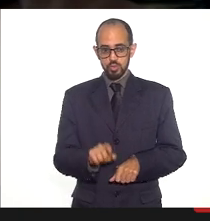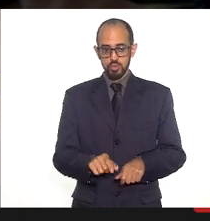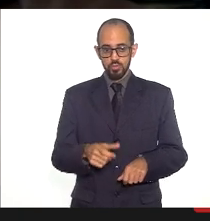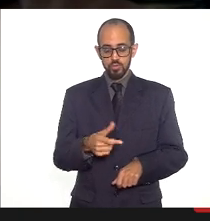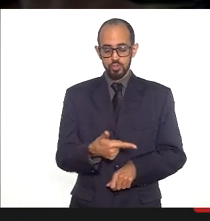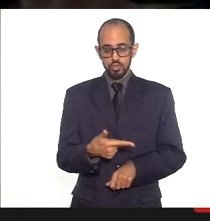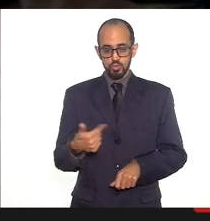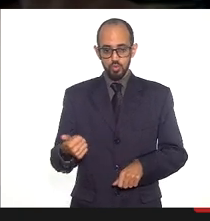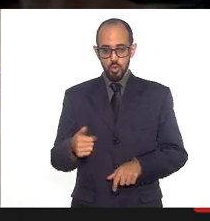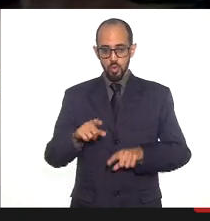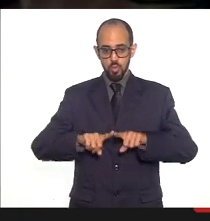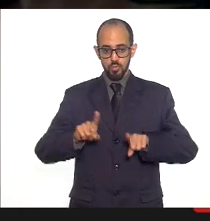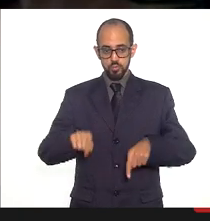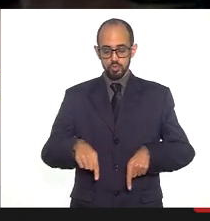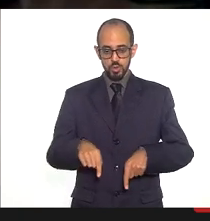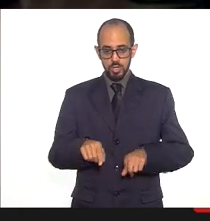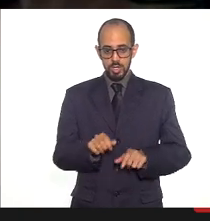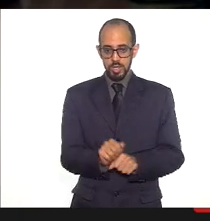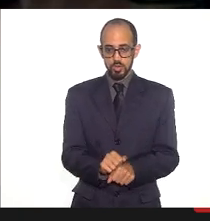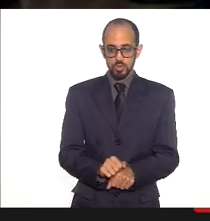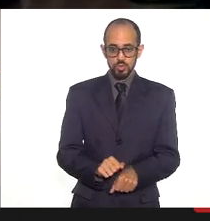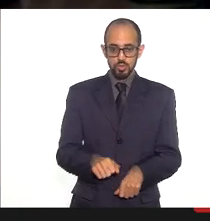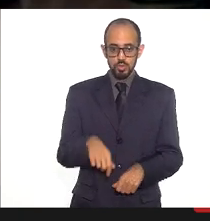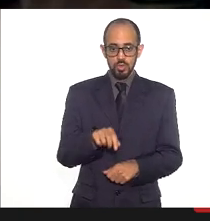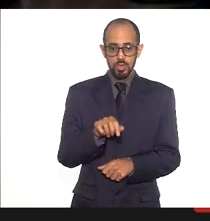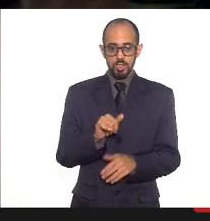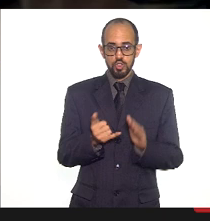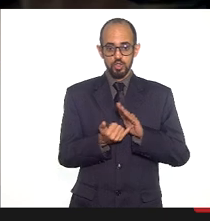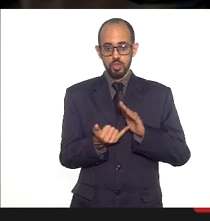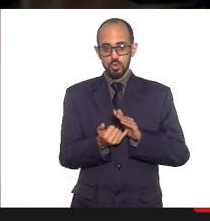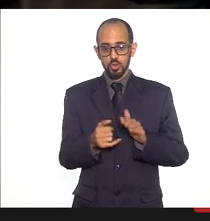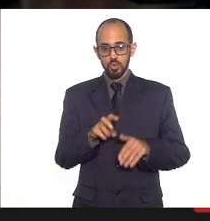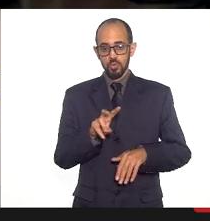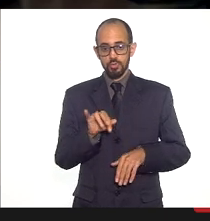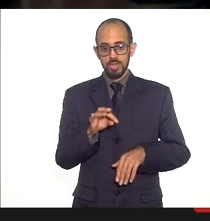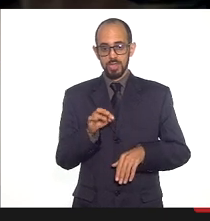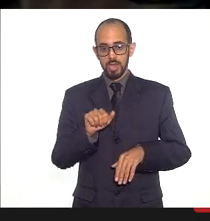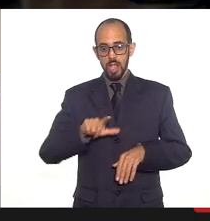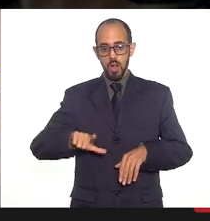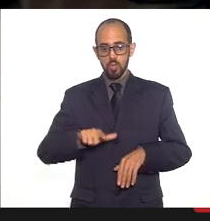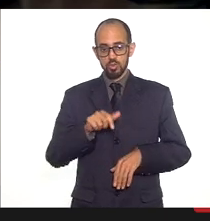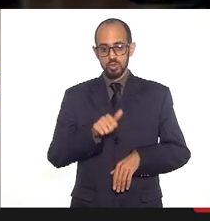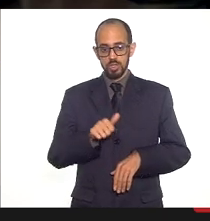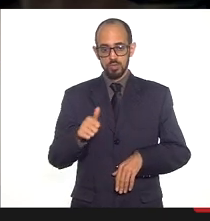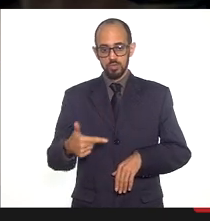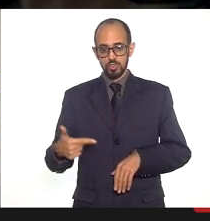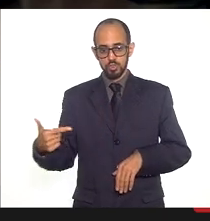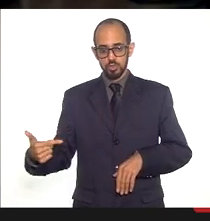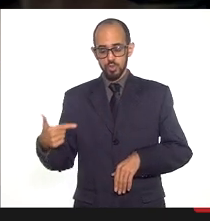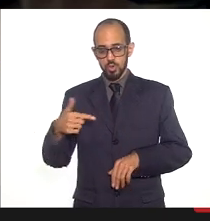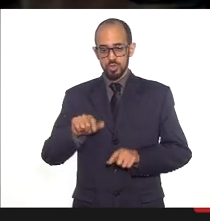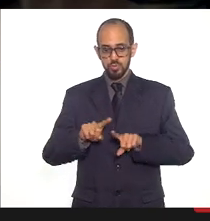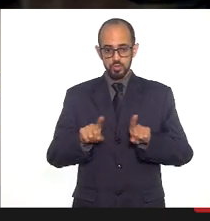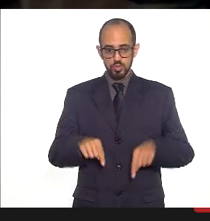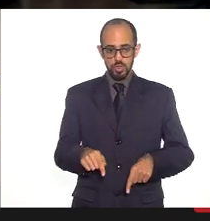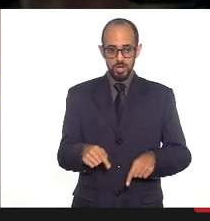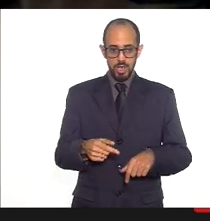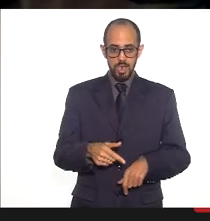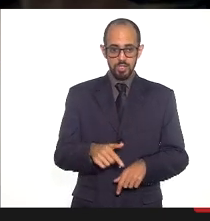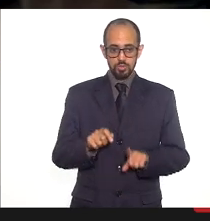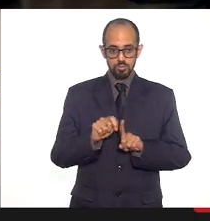2021 Instituto Vital Brasil 122 profissionais competência janeiro de